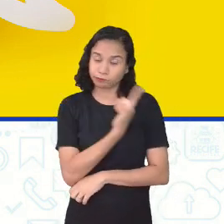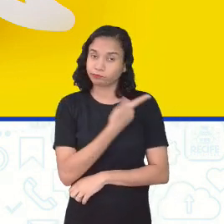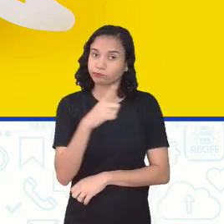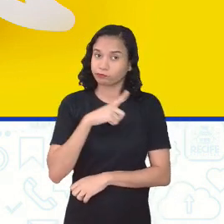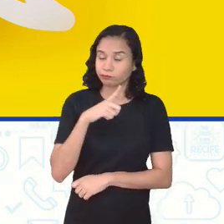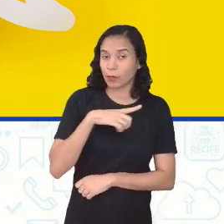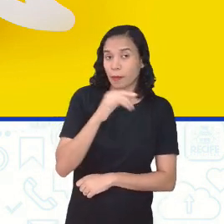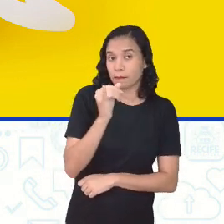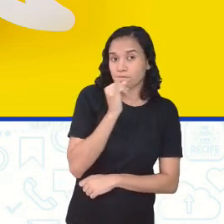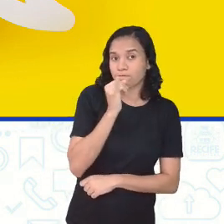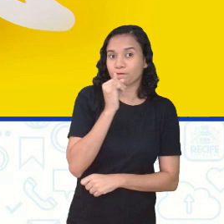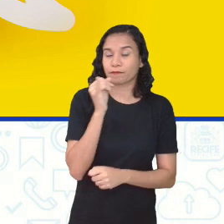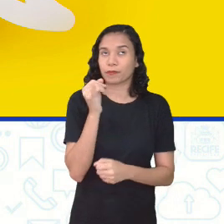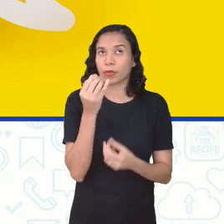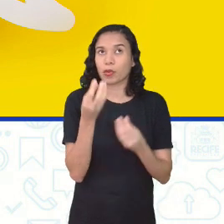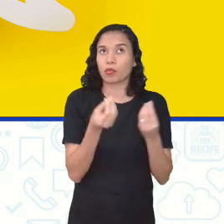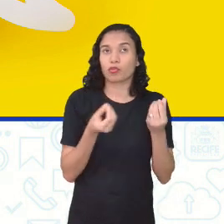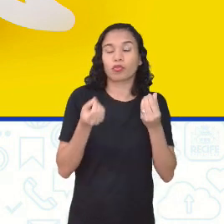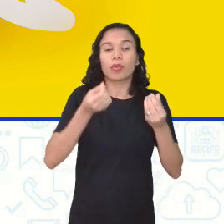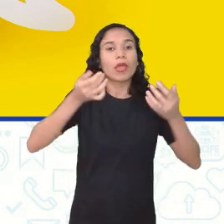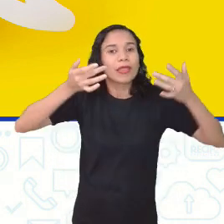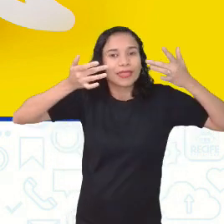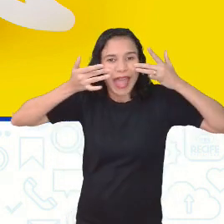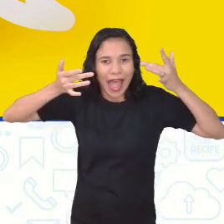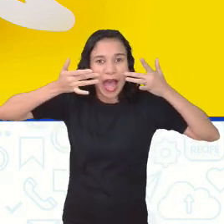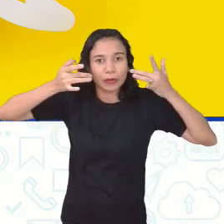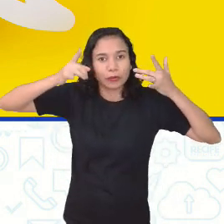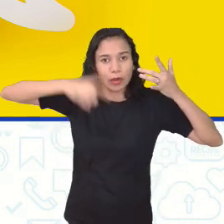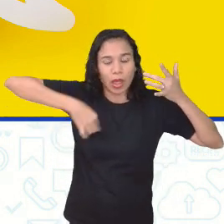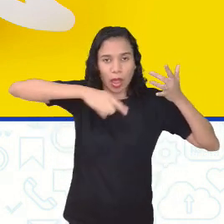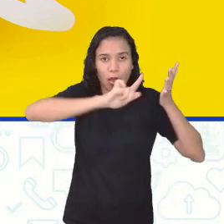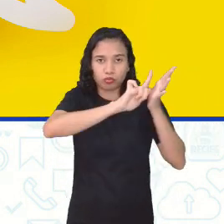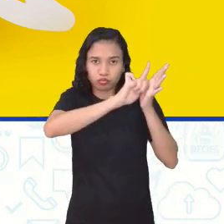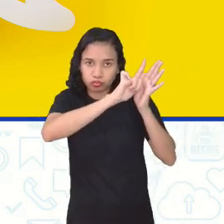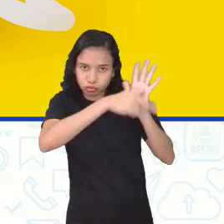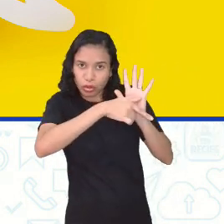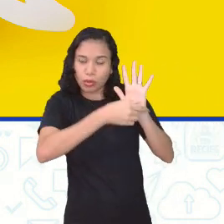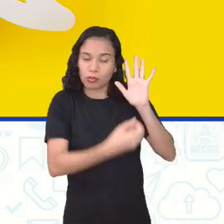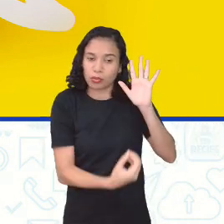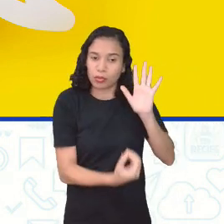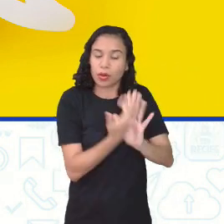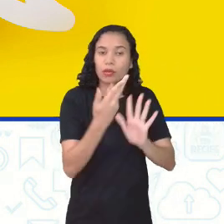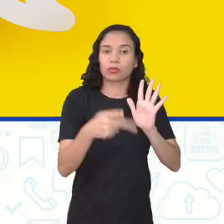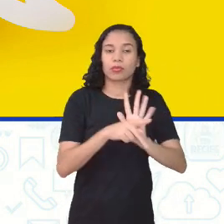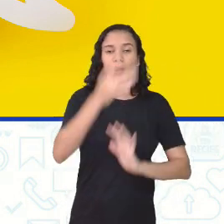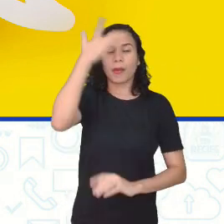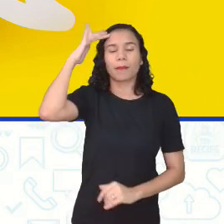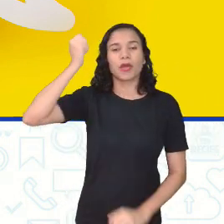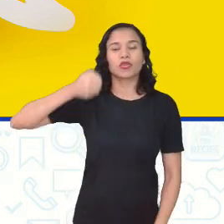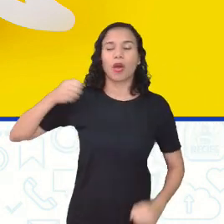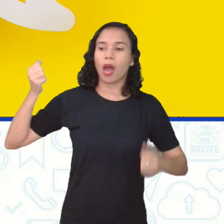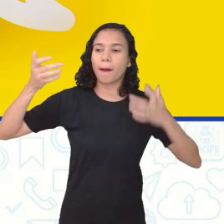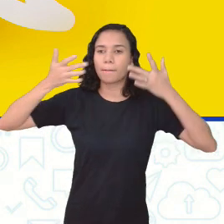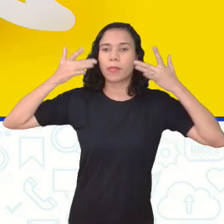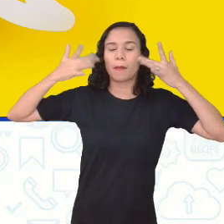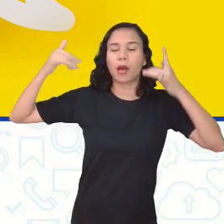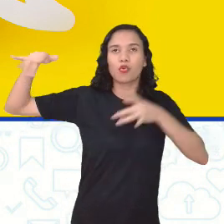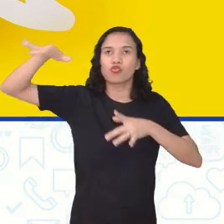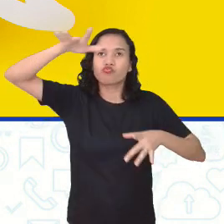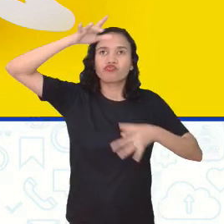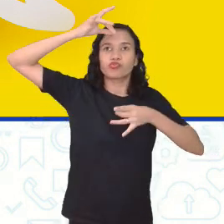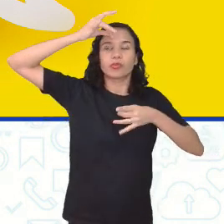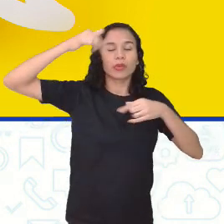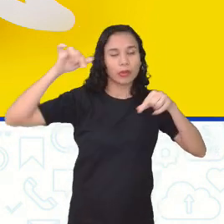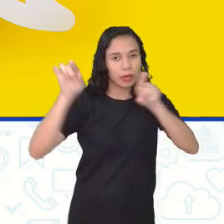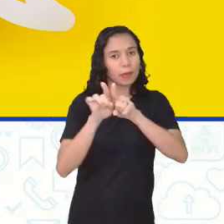ter, por exemplo, uma peça de teatro, que é um gênero que foi concebido para ser declamado, para ser atuado. E